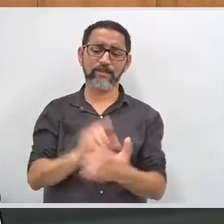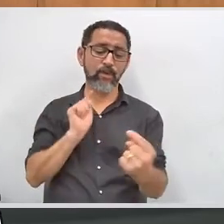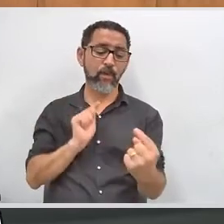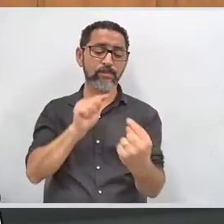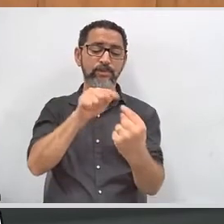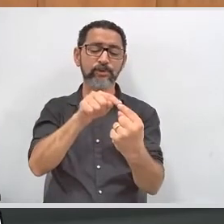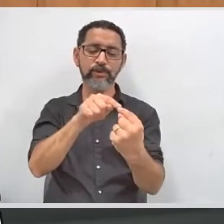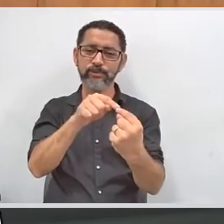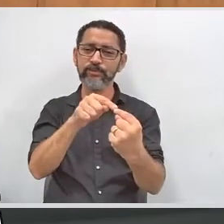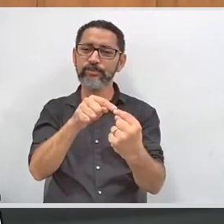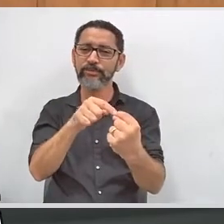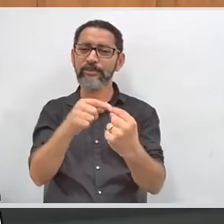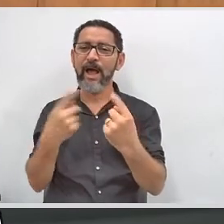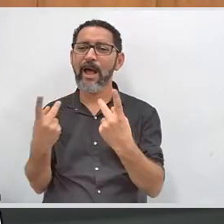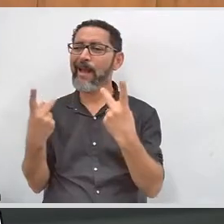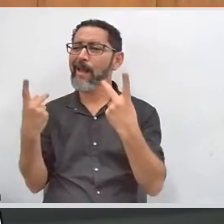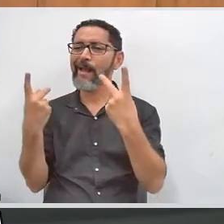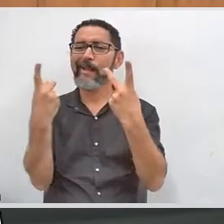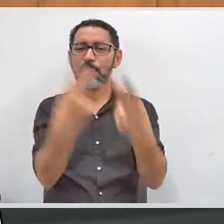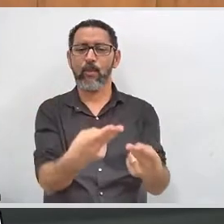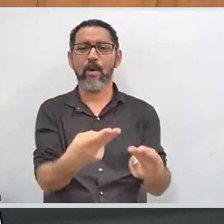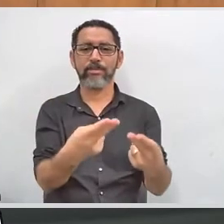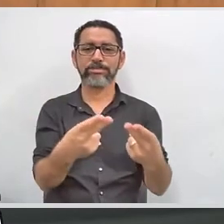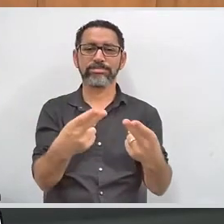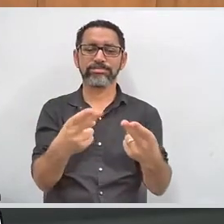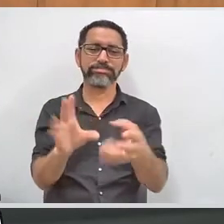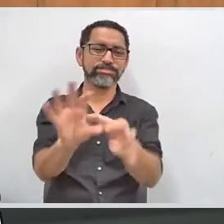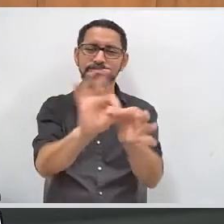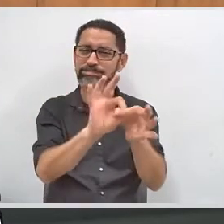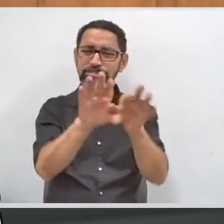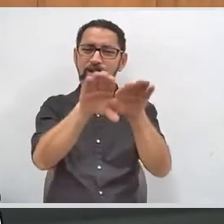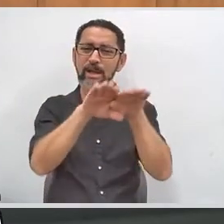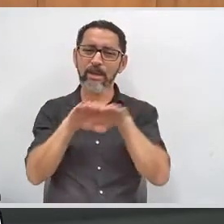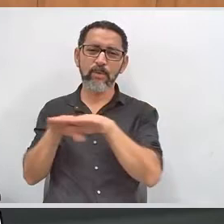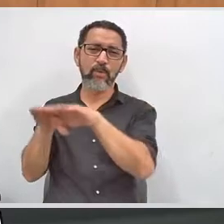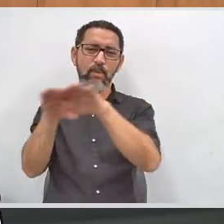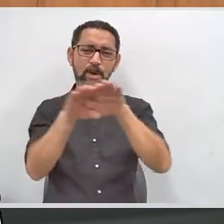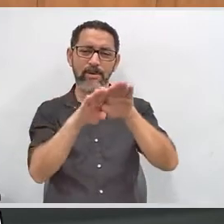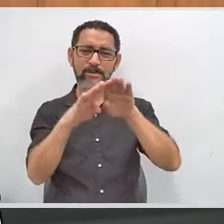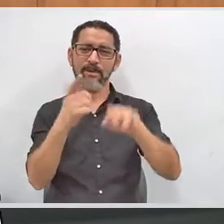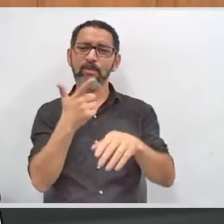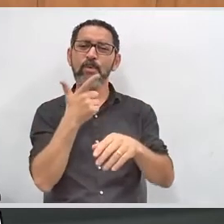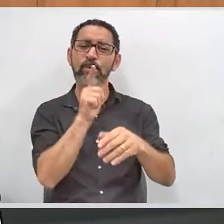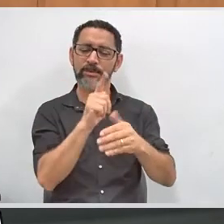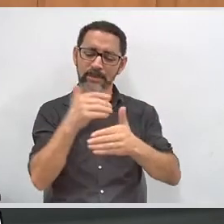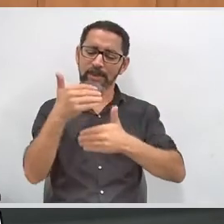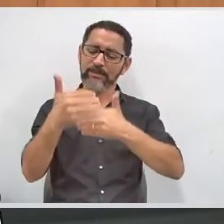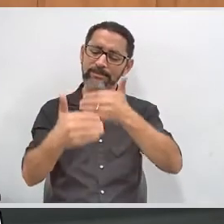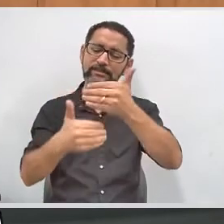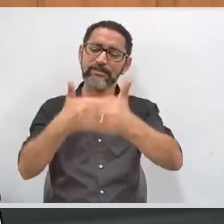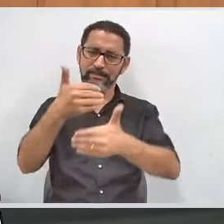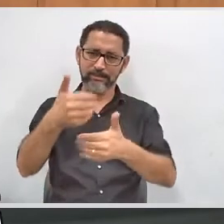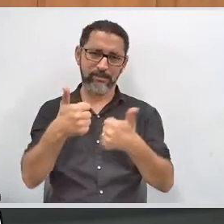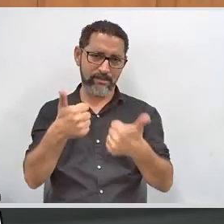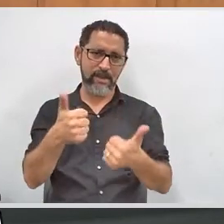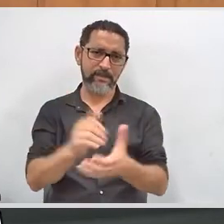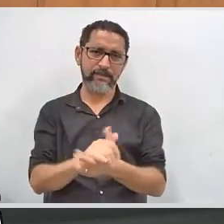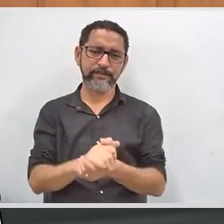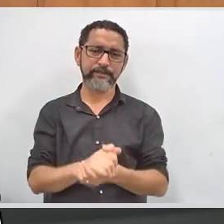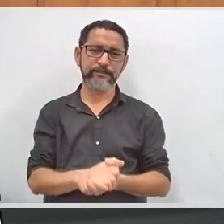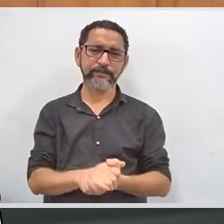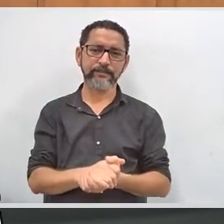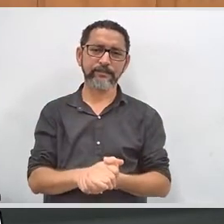objetivos são visivelmente comuns e é para a gente conquistar esse horizonte que eu acho